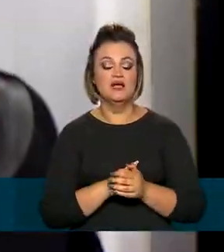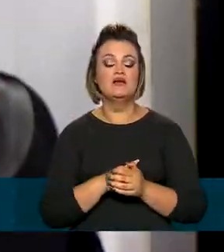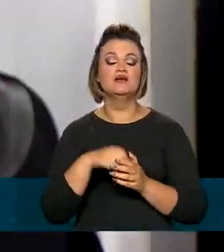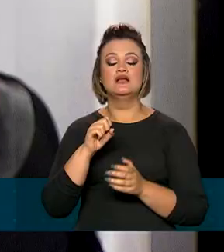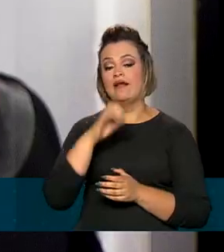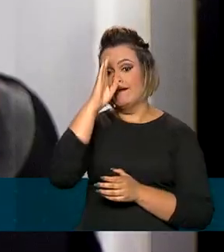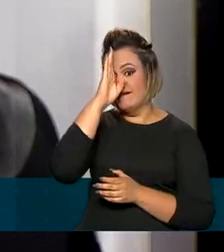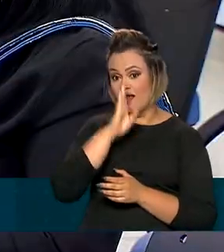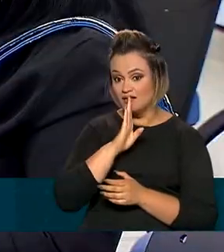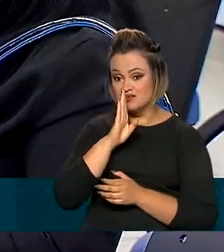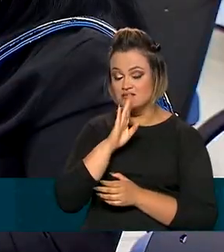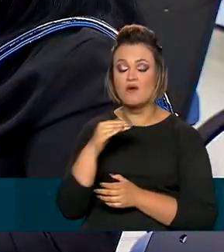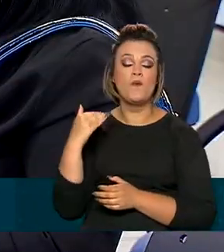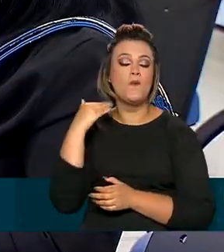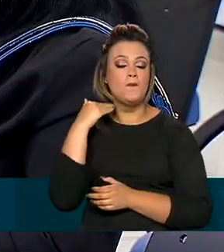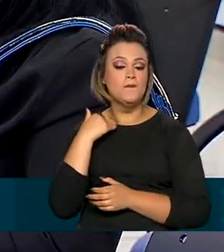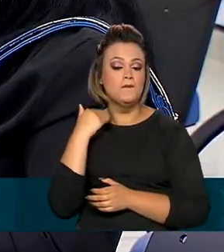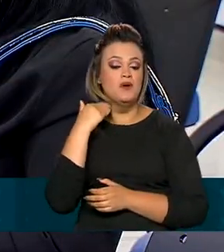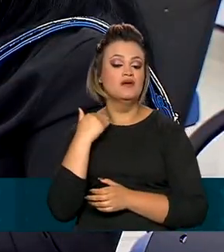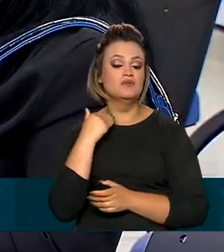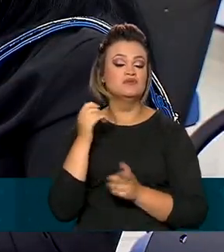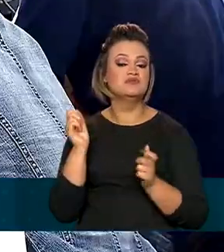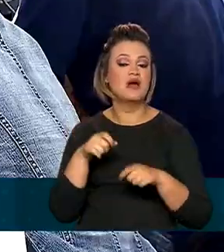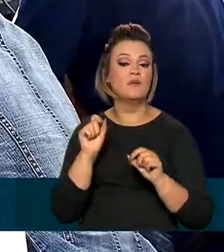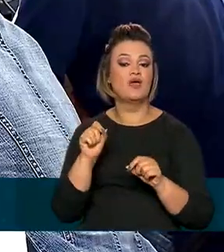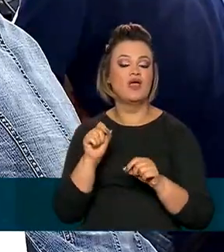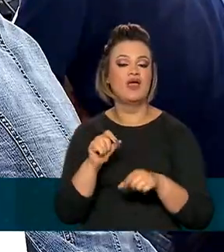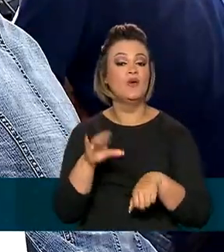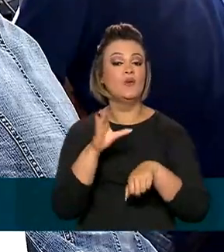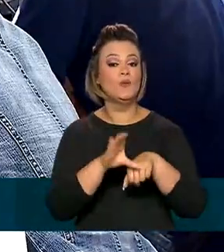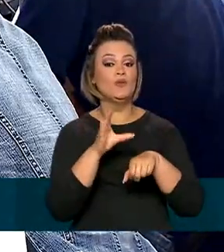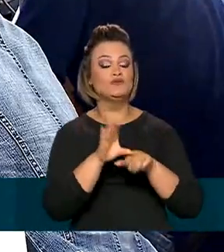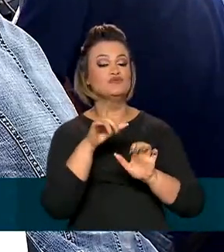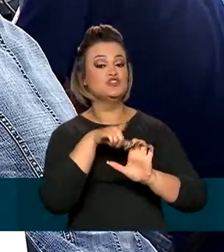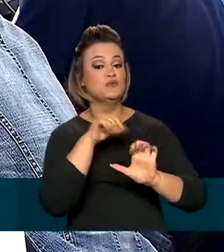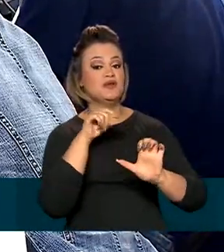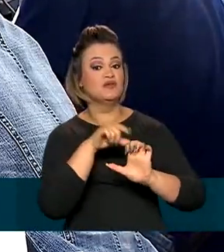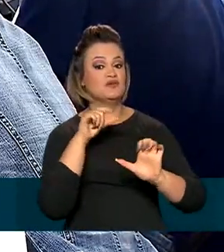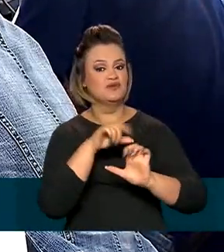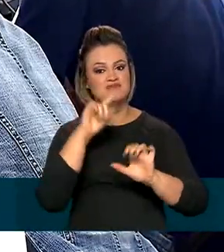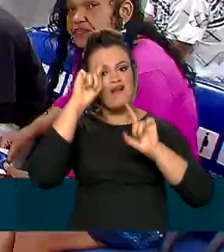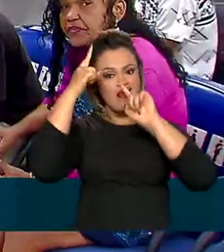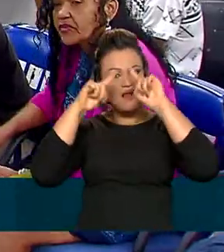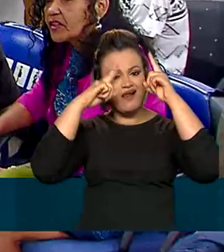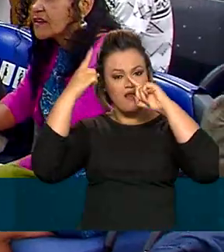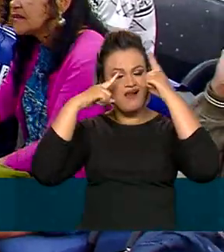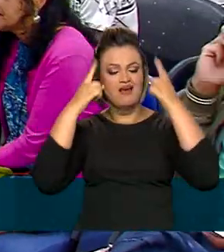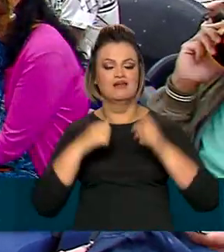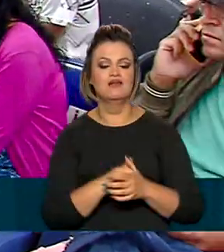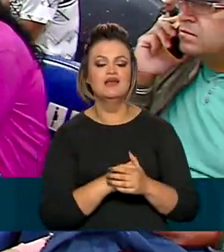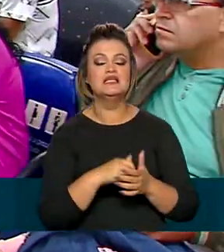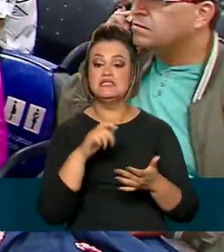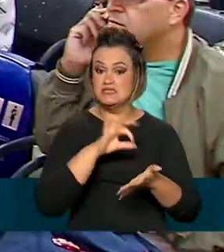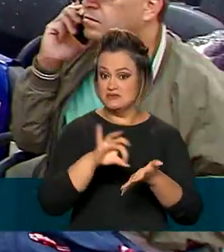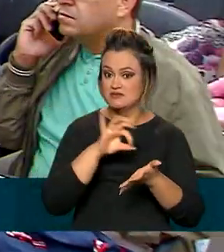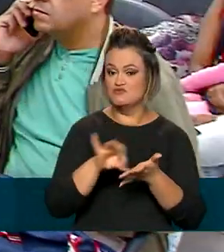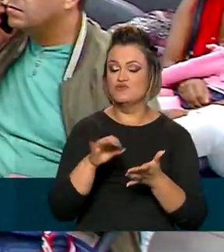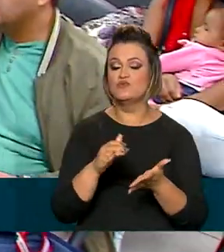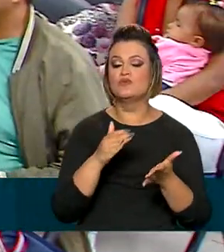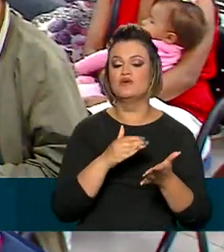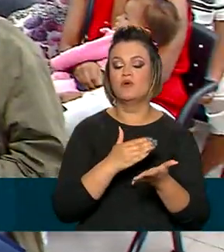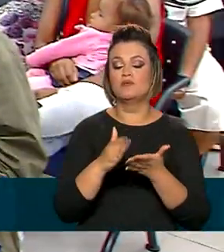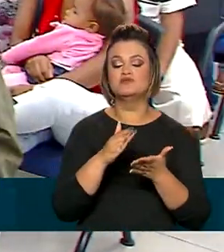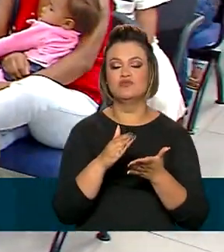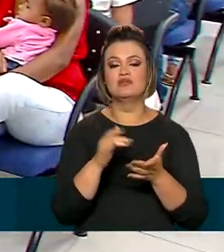e de graça, o banco oferece, por exemplo, o curso Empreendedorismo Criativo, que está com inscrições abertas